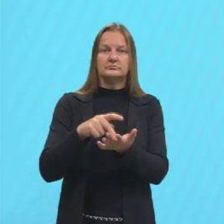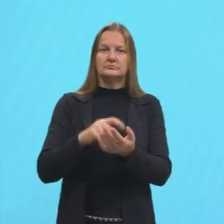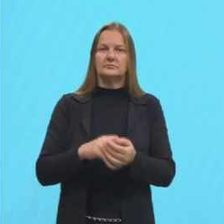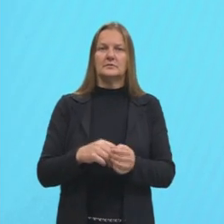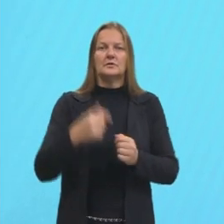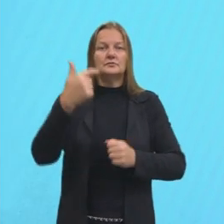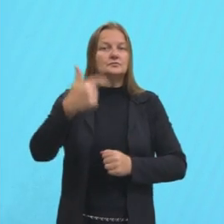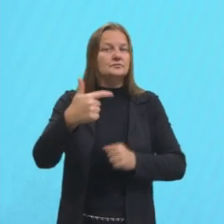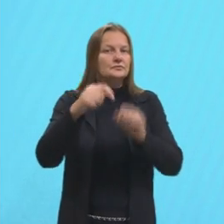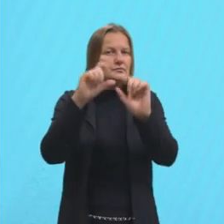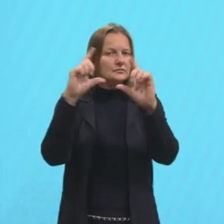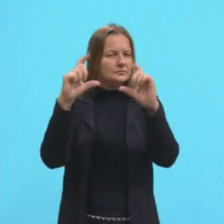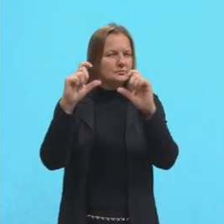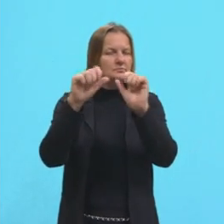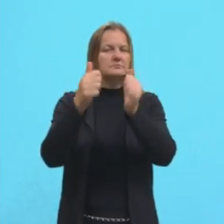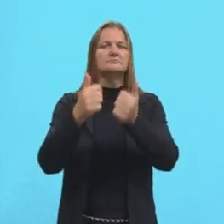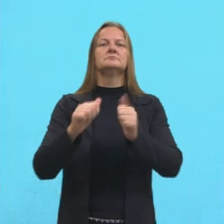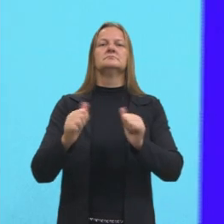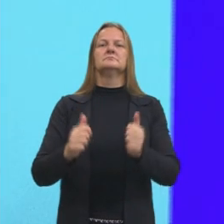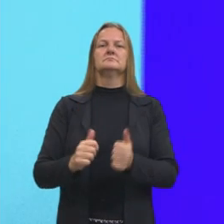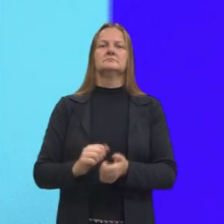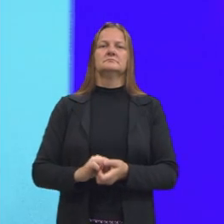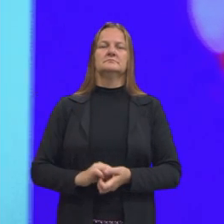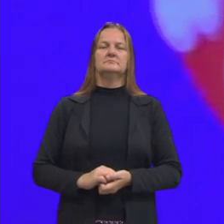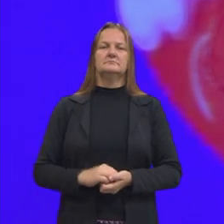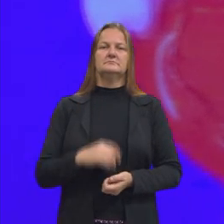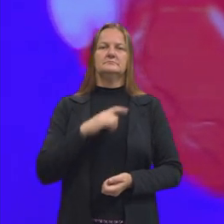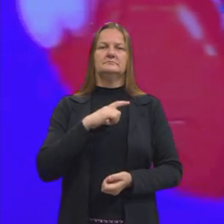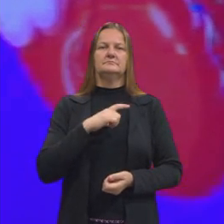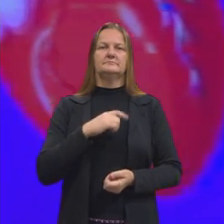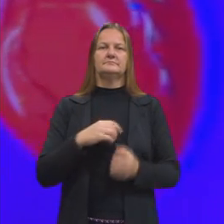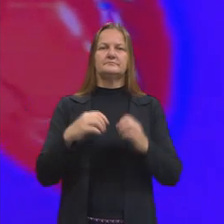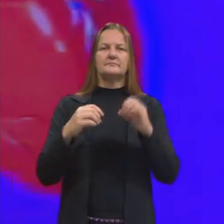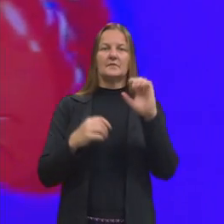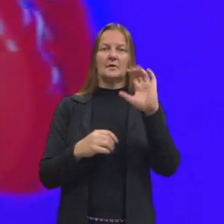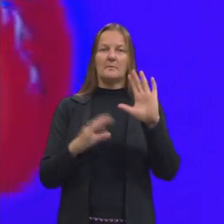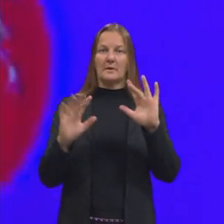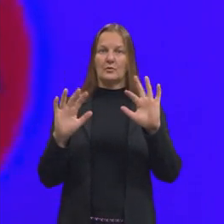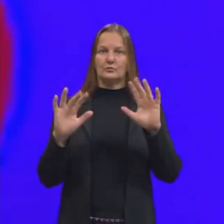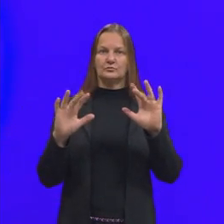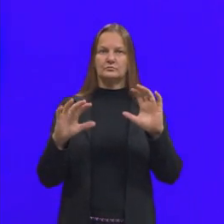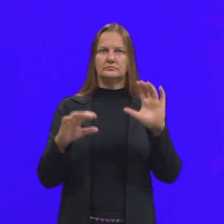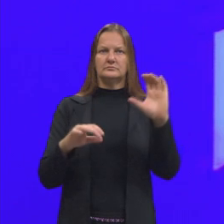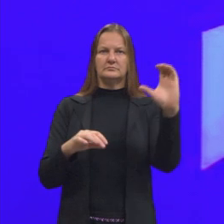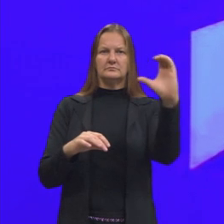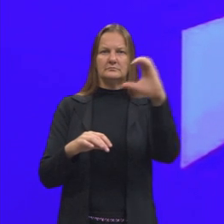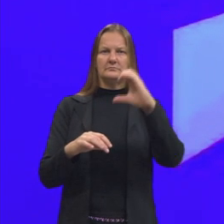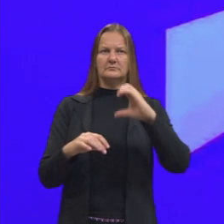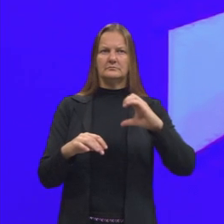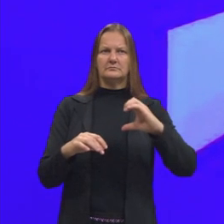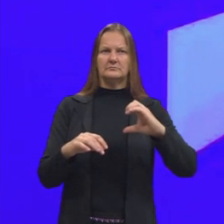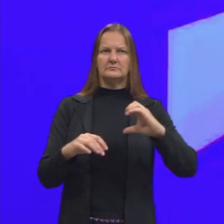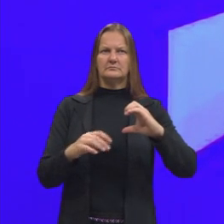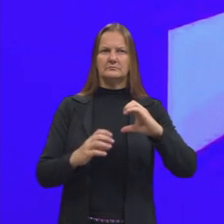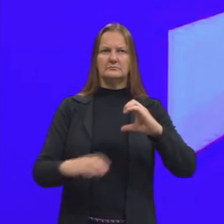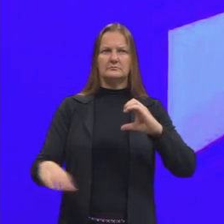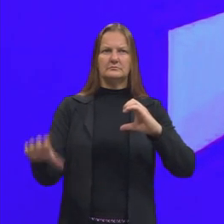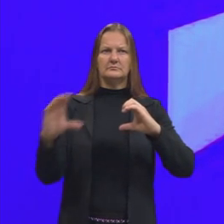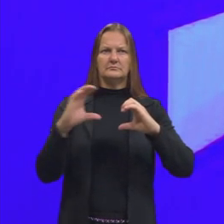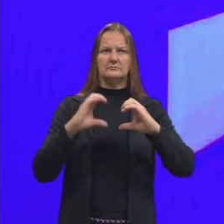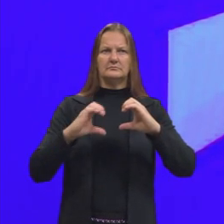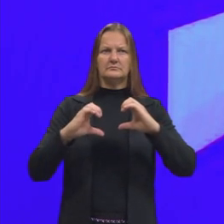segunda imagem, a gente vai ter duas mãos que formam o